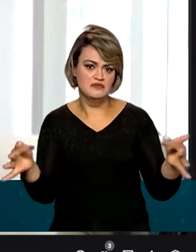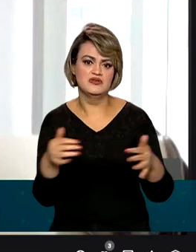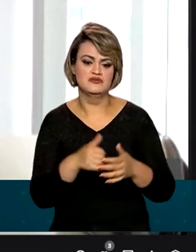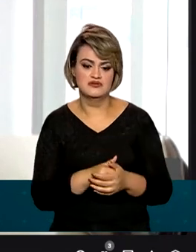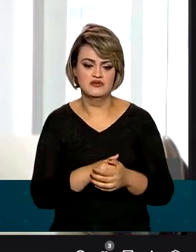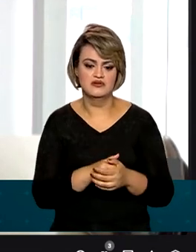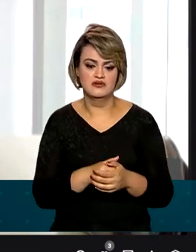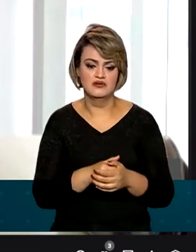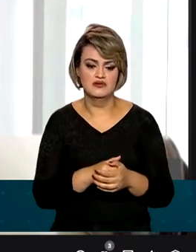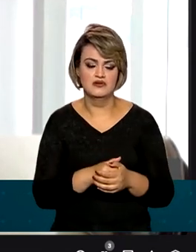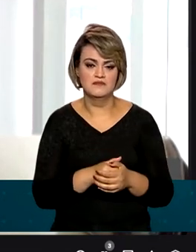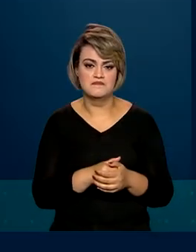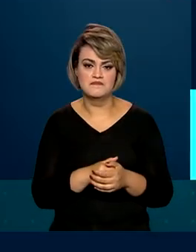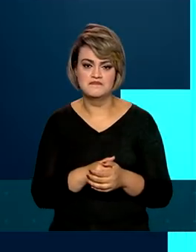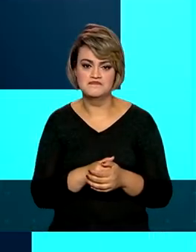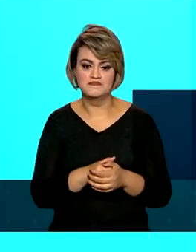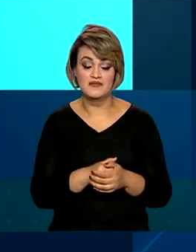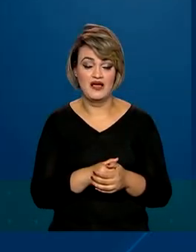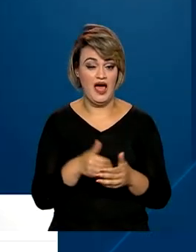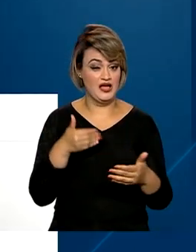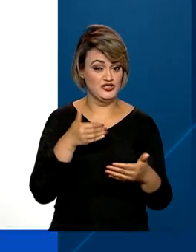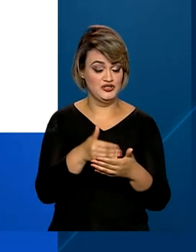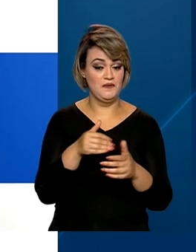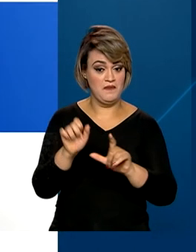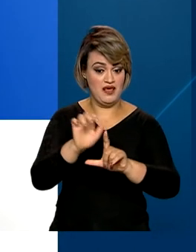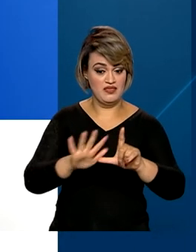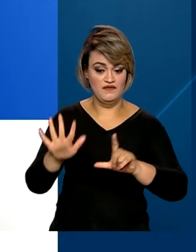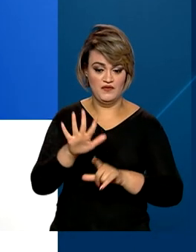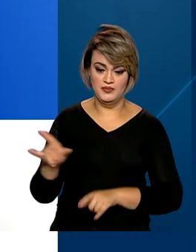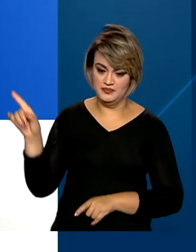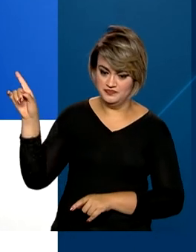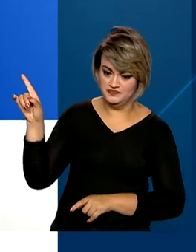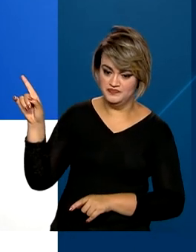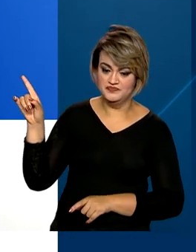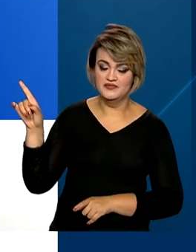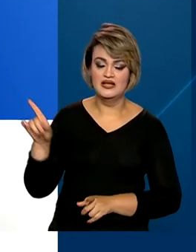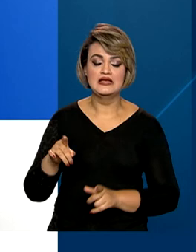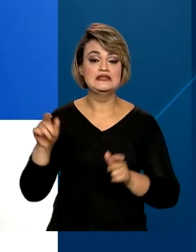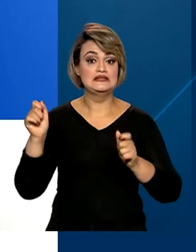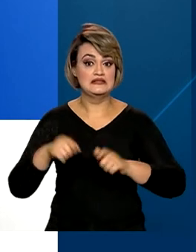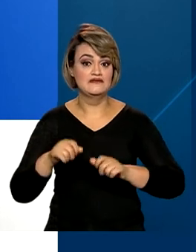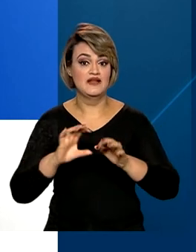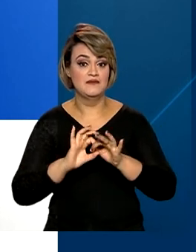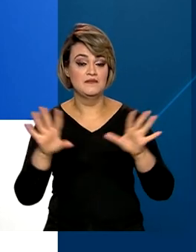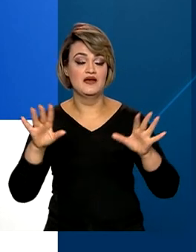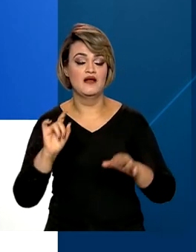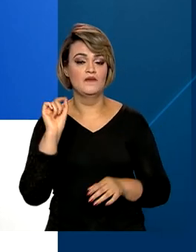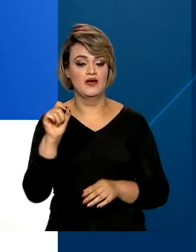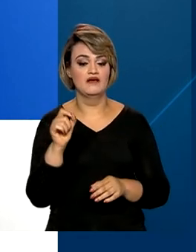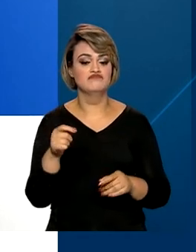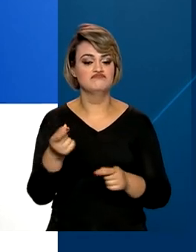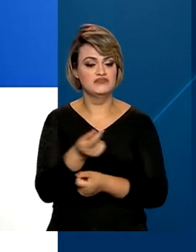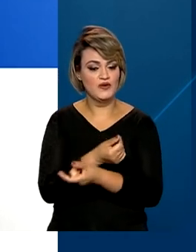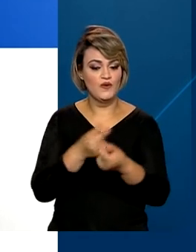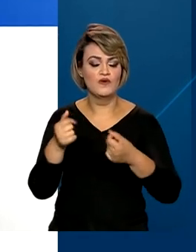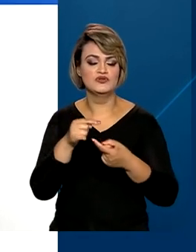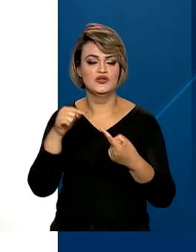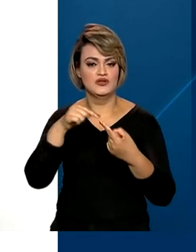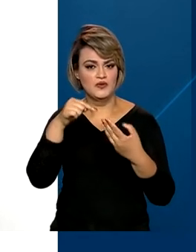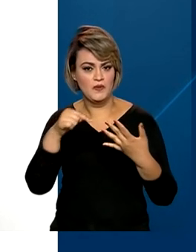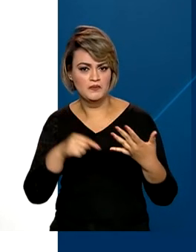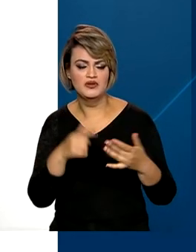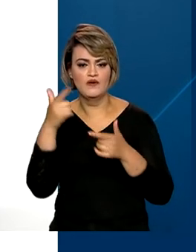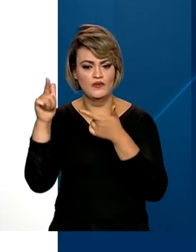mas um fluxo mais bem definido. Em breve, a plataforma Comprei também vai disponibilizar negócios envolvendo bens